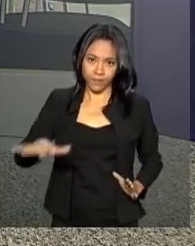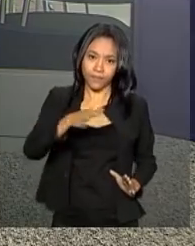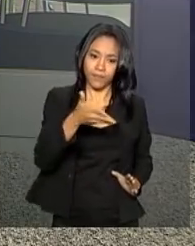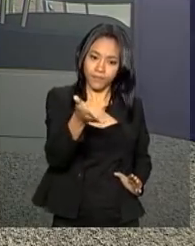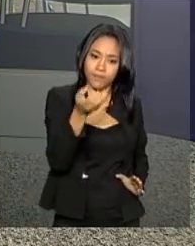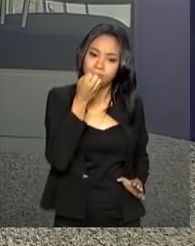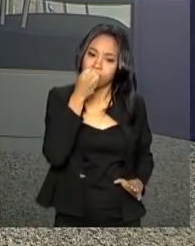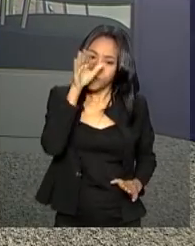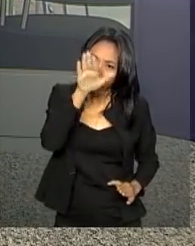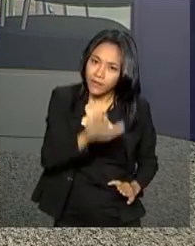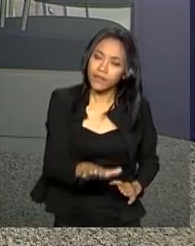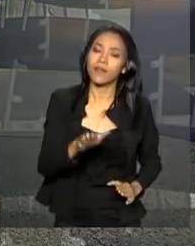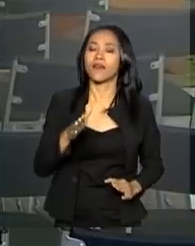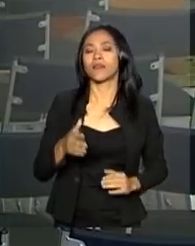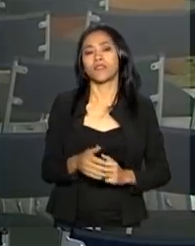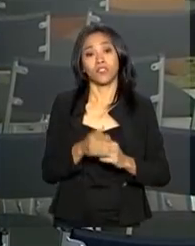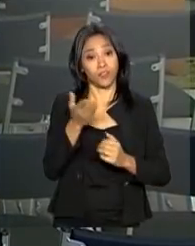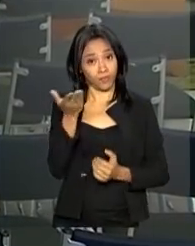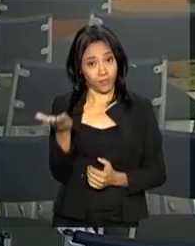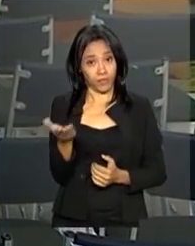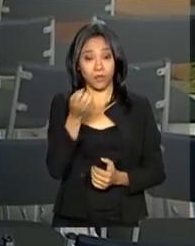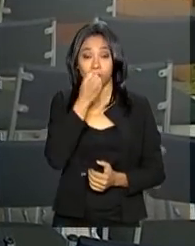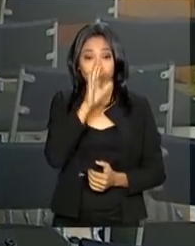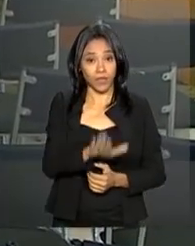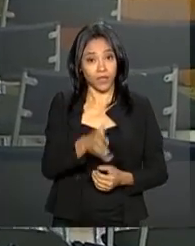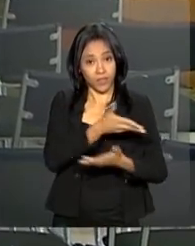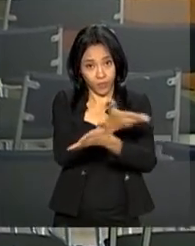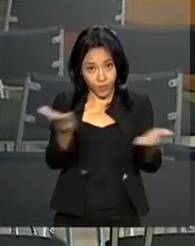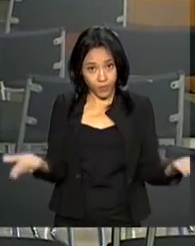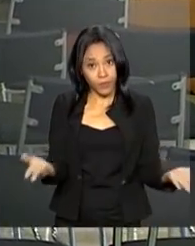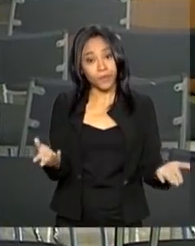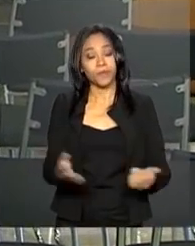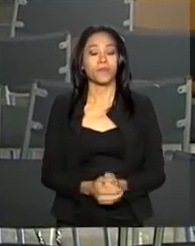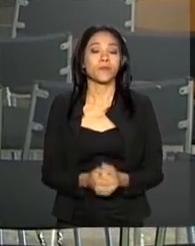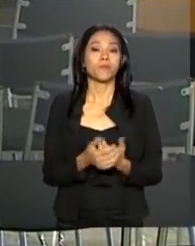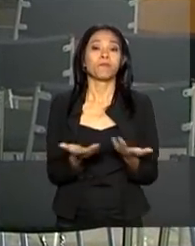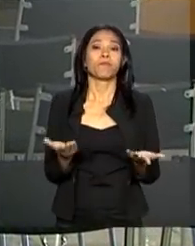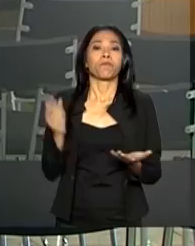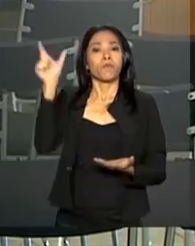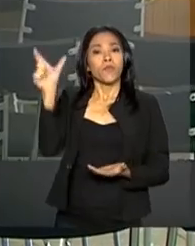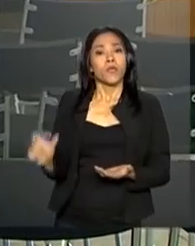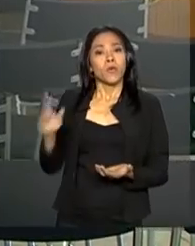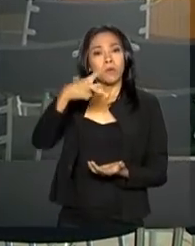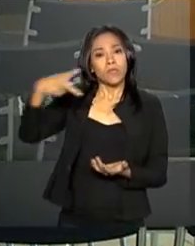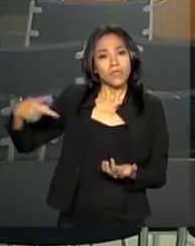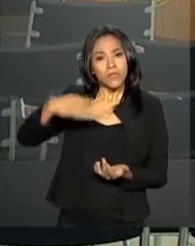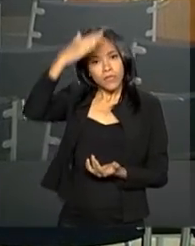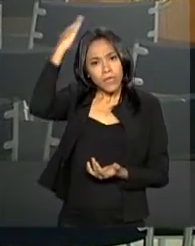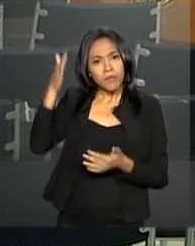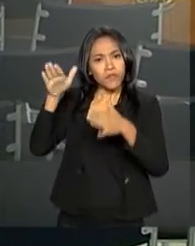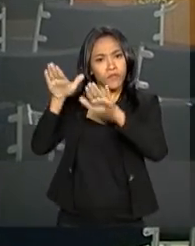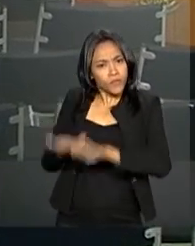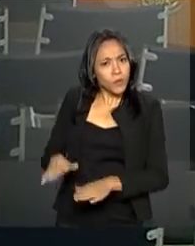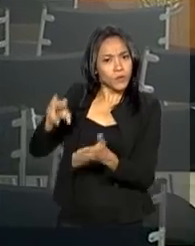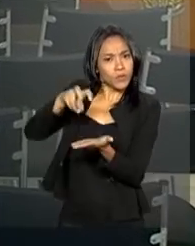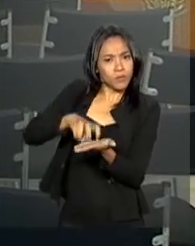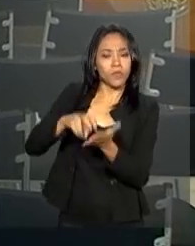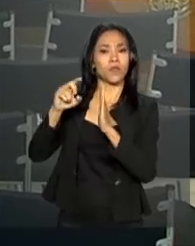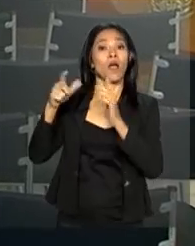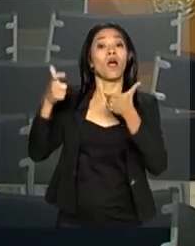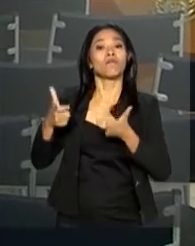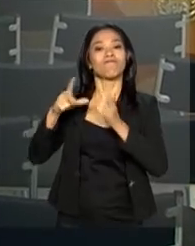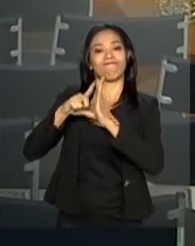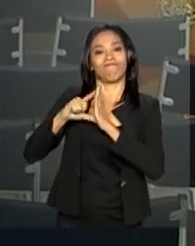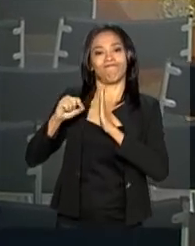Olá, Alessandra, boa tarde para você, boa tarde a todos. O presidente Michel Temer passou amanhã aqui no Palácio do